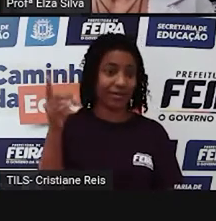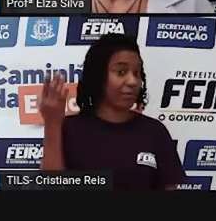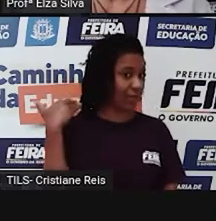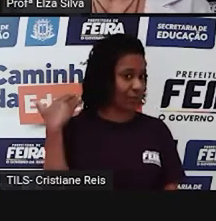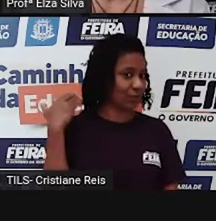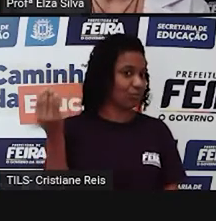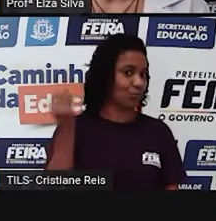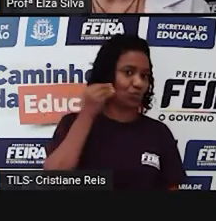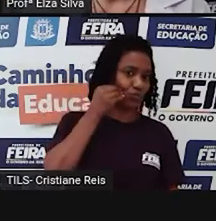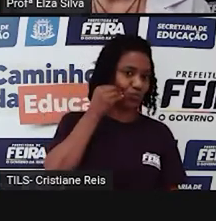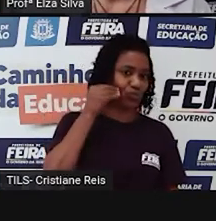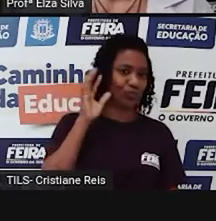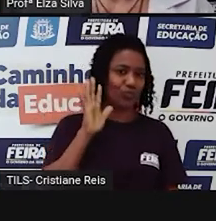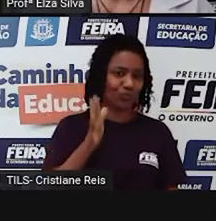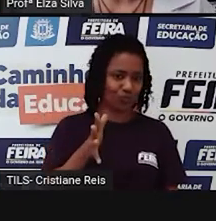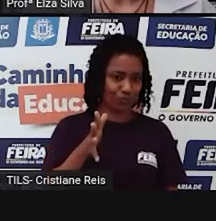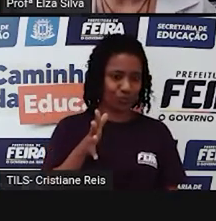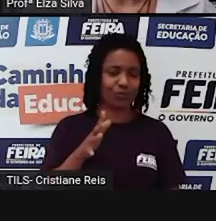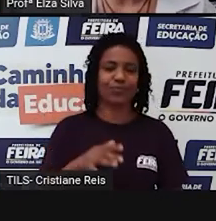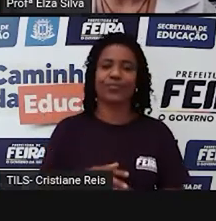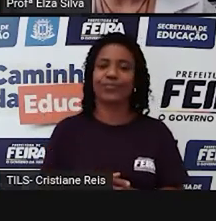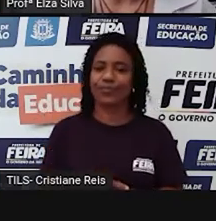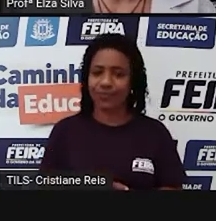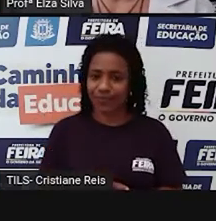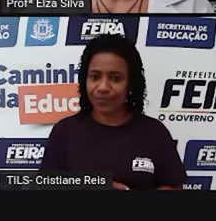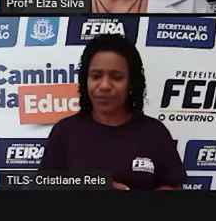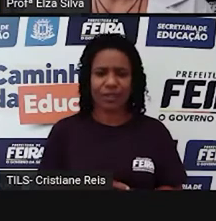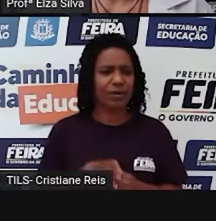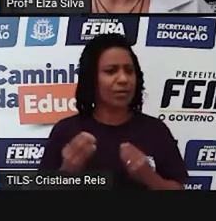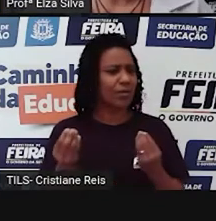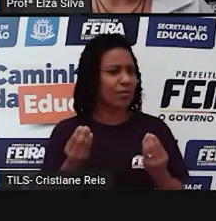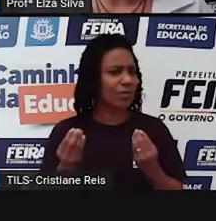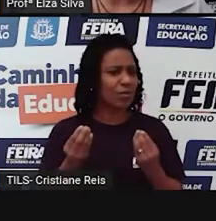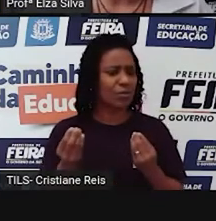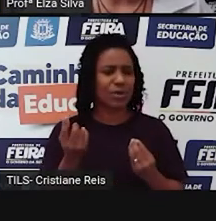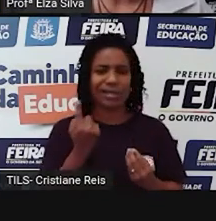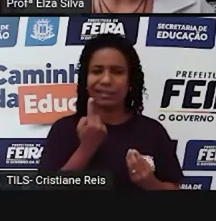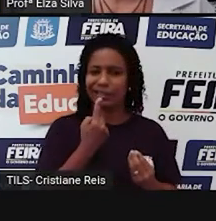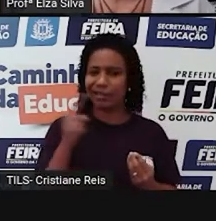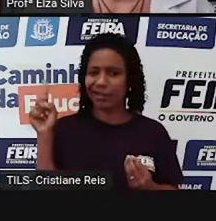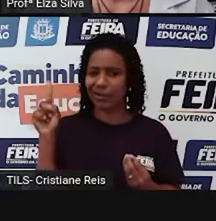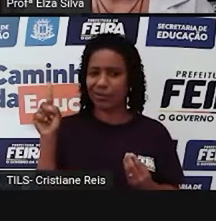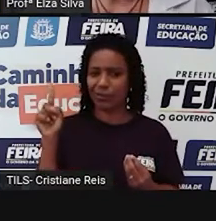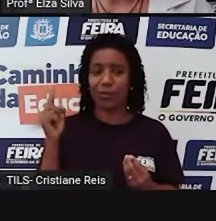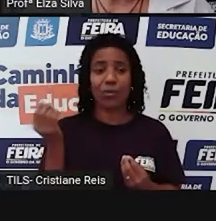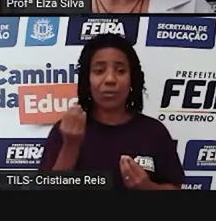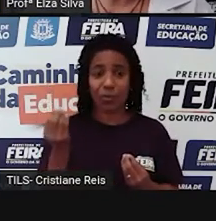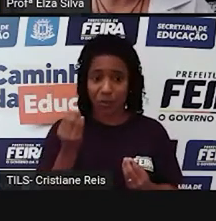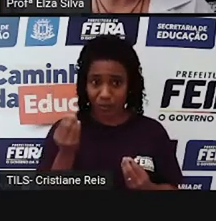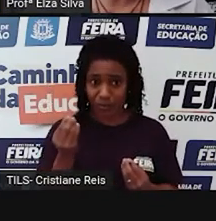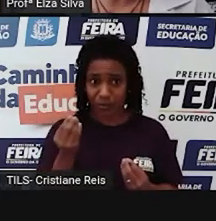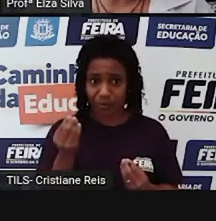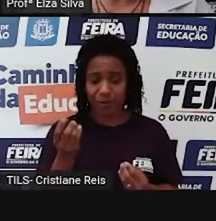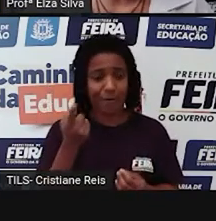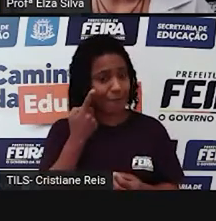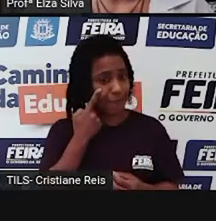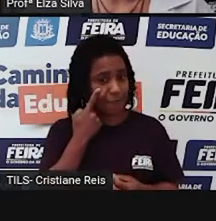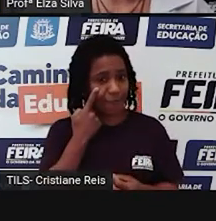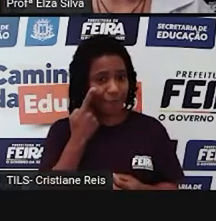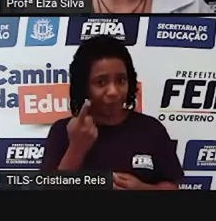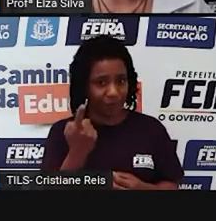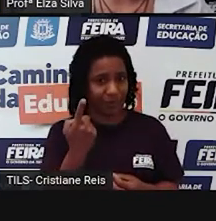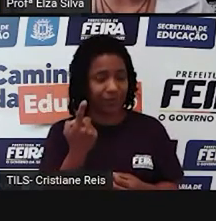Como, então, transformar esta frase numa negativa? Nós precisamos utilizar